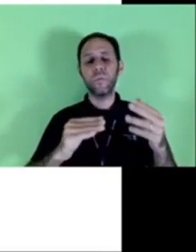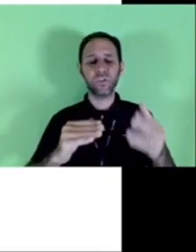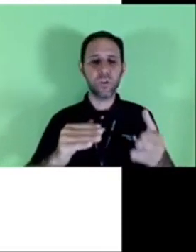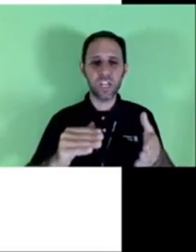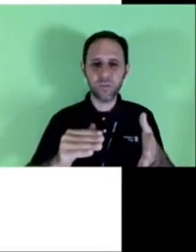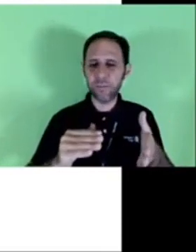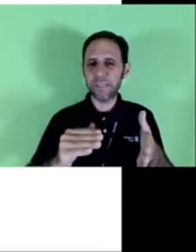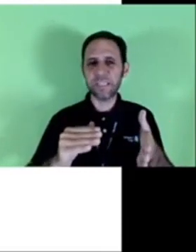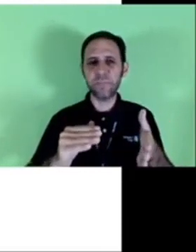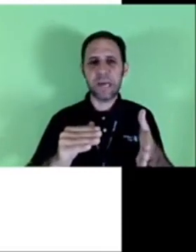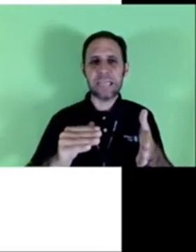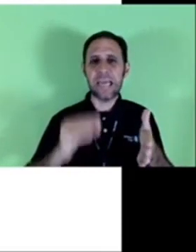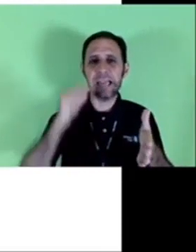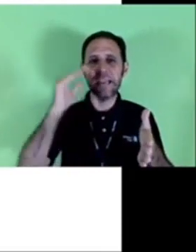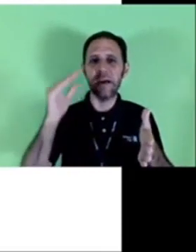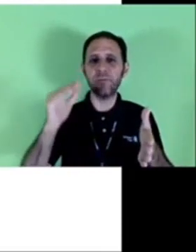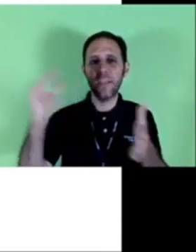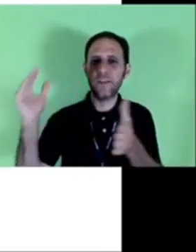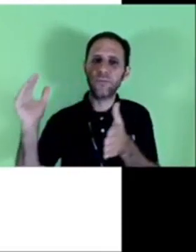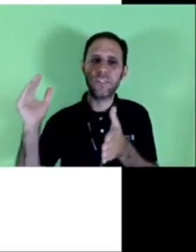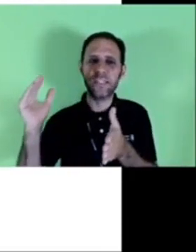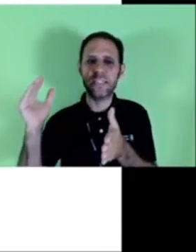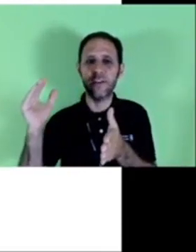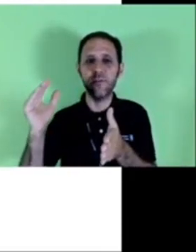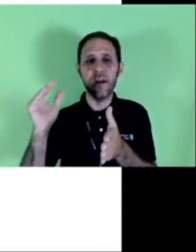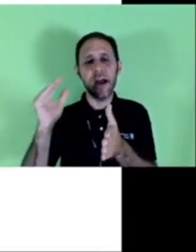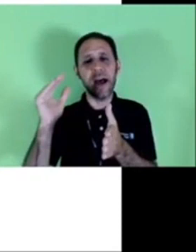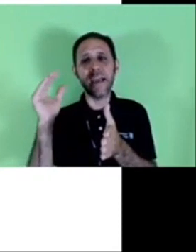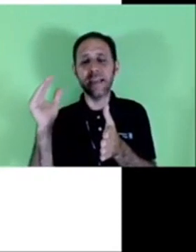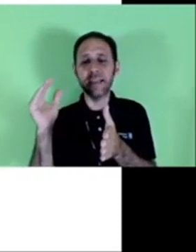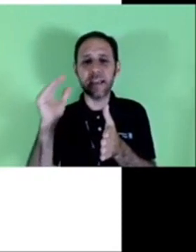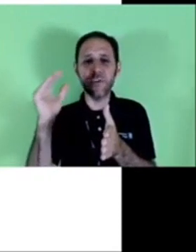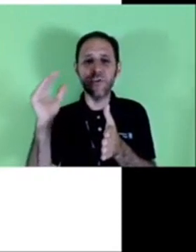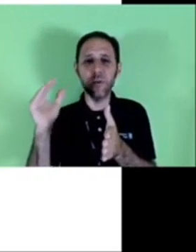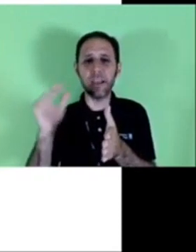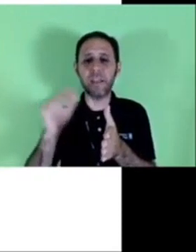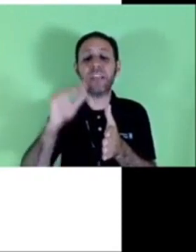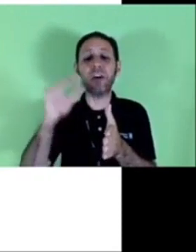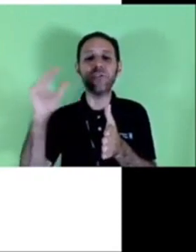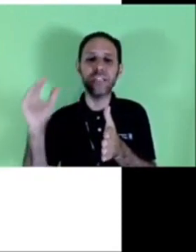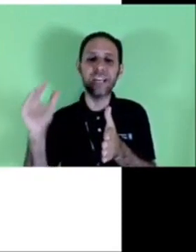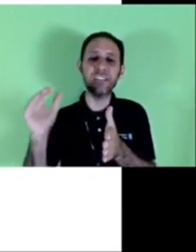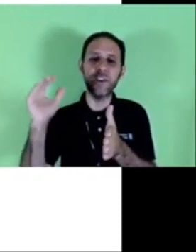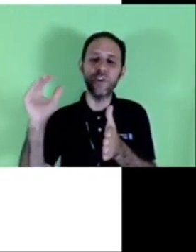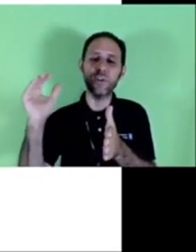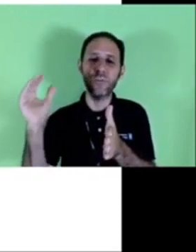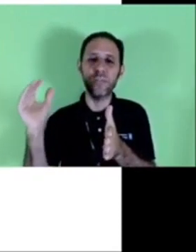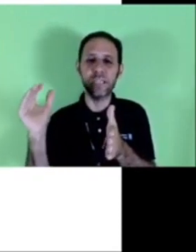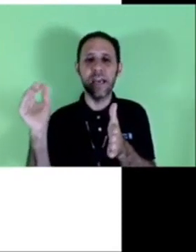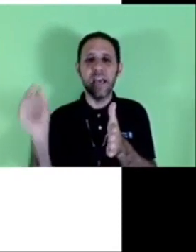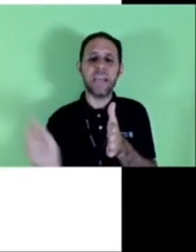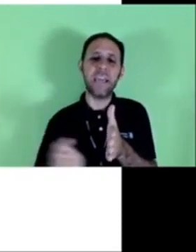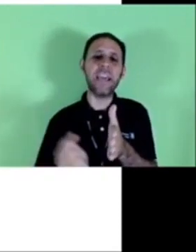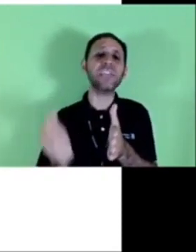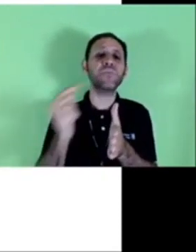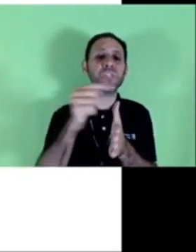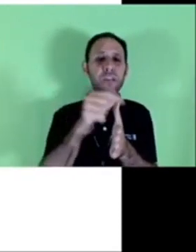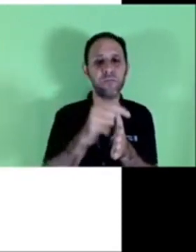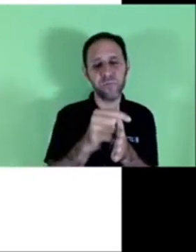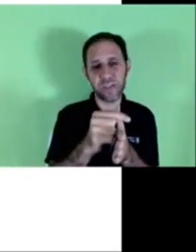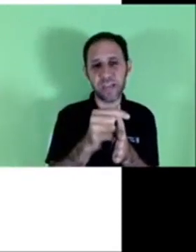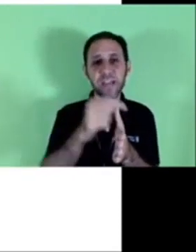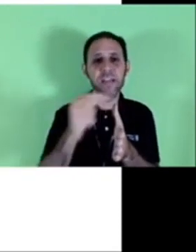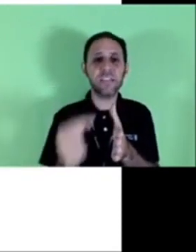ou a pessoa que não é emancipada, ela não tem autorização ainda nenhuma, não tem autoridade nenhuma sobre si. Quem é